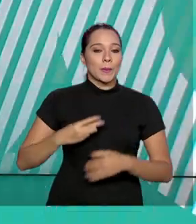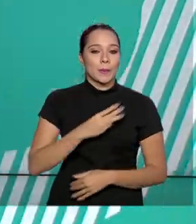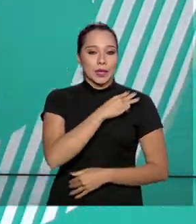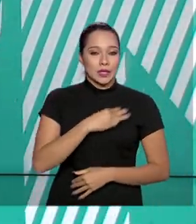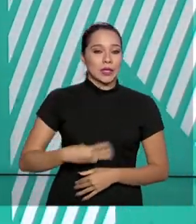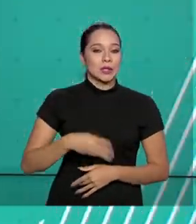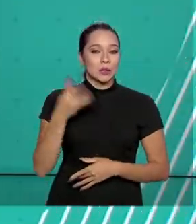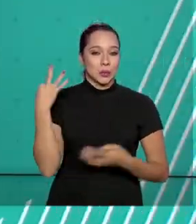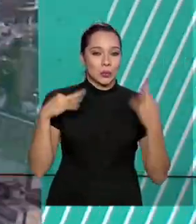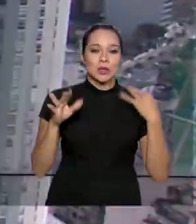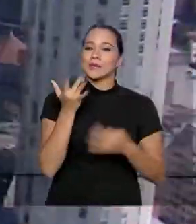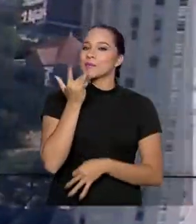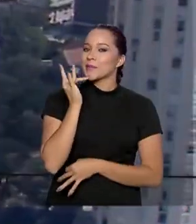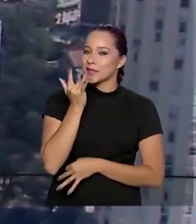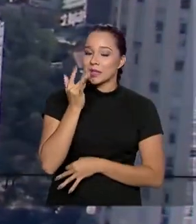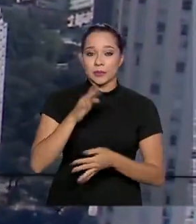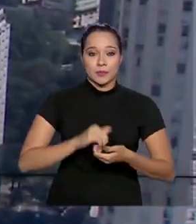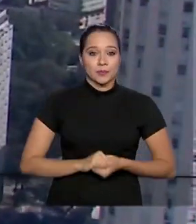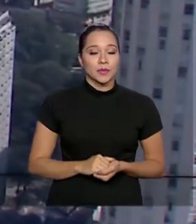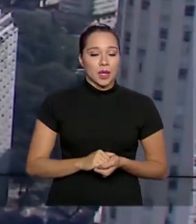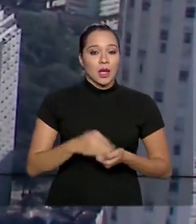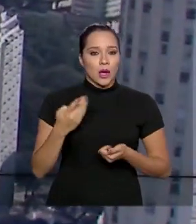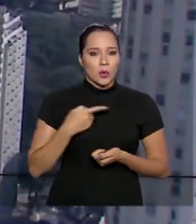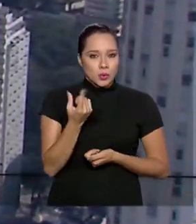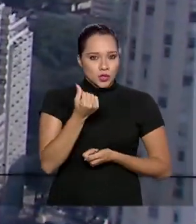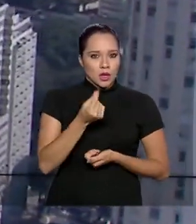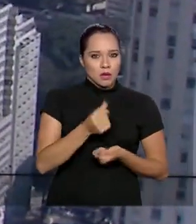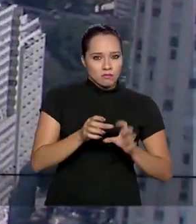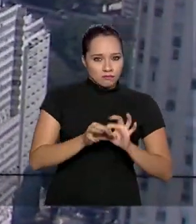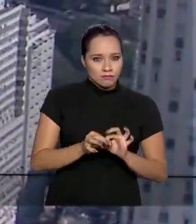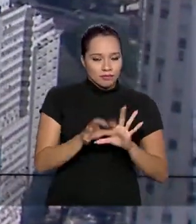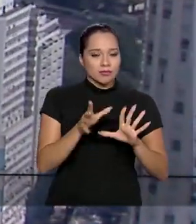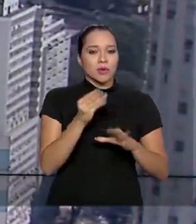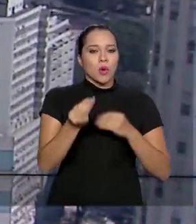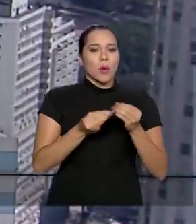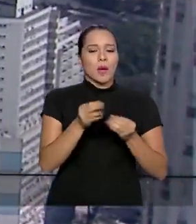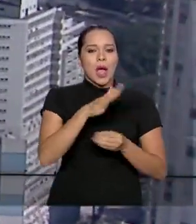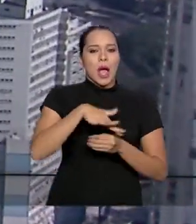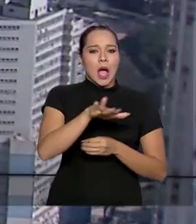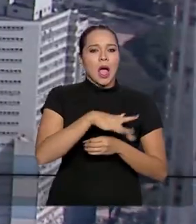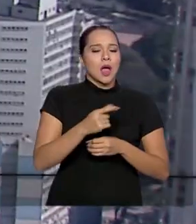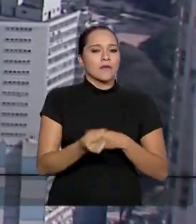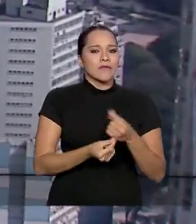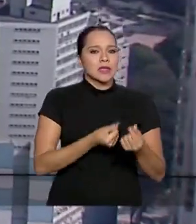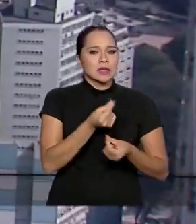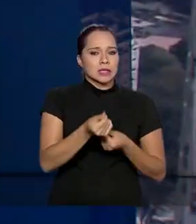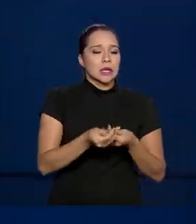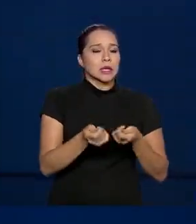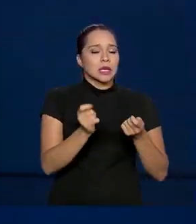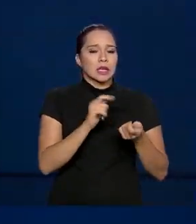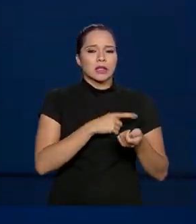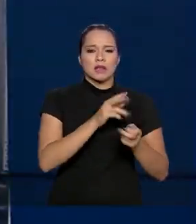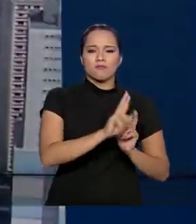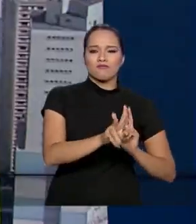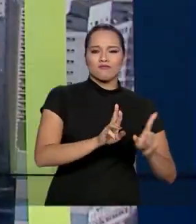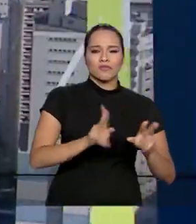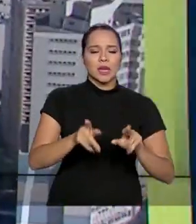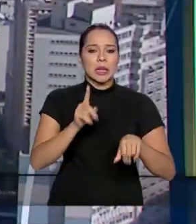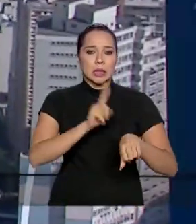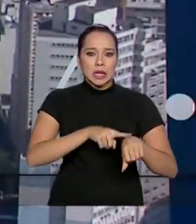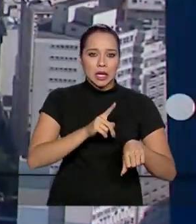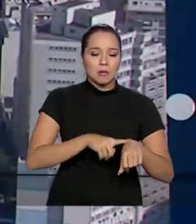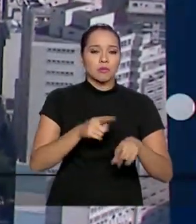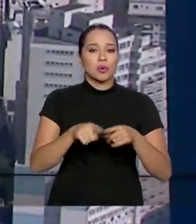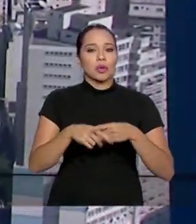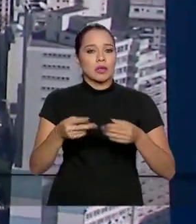Marcelo Álvaro Antônio. Os recursos serão disponibilizados por meio de agentes financeiros com condições diferenciadas de prazos